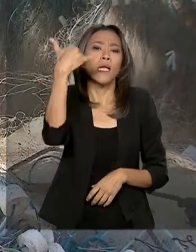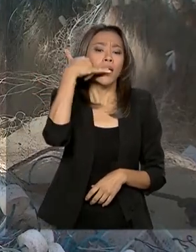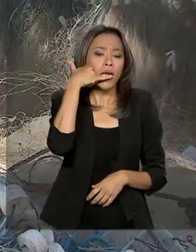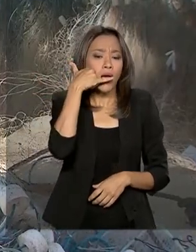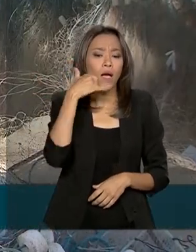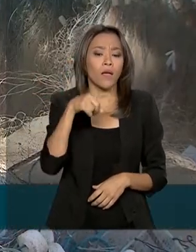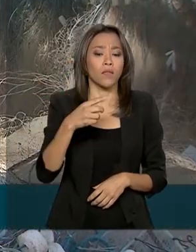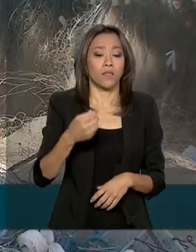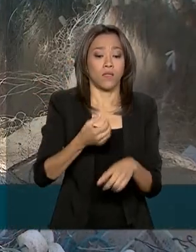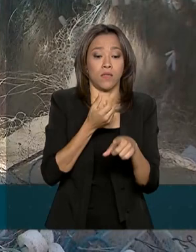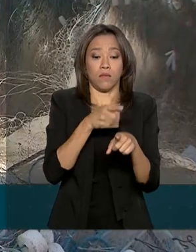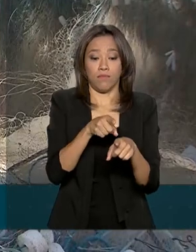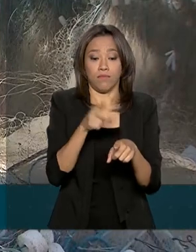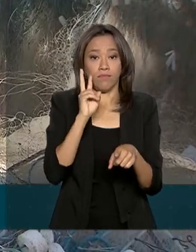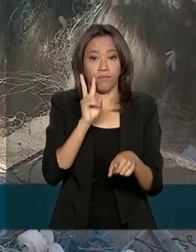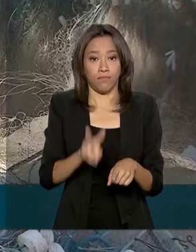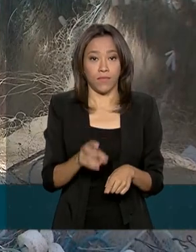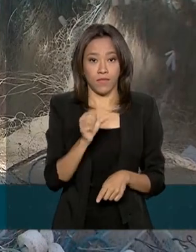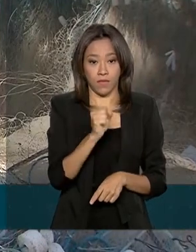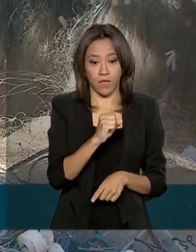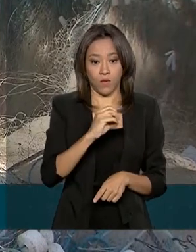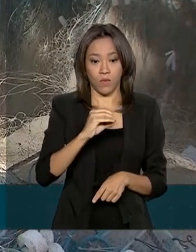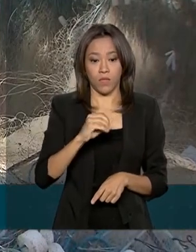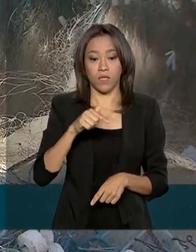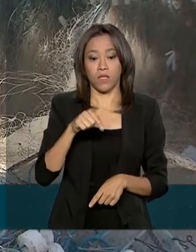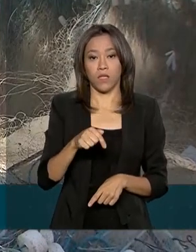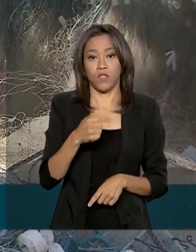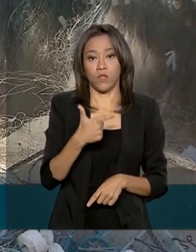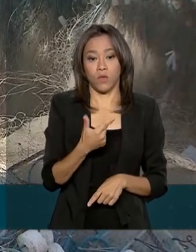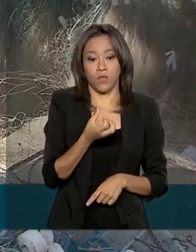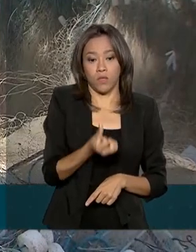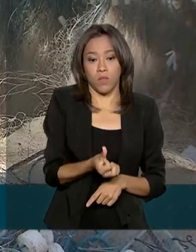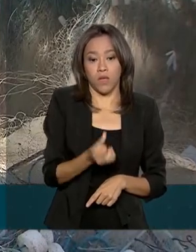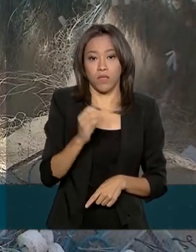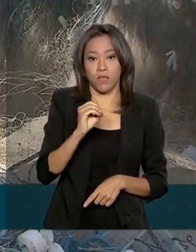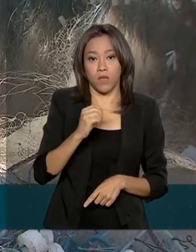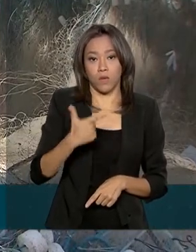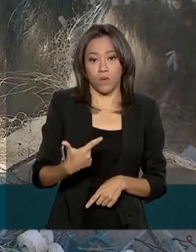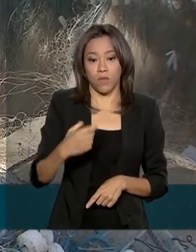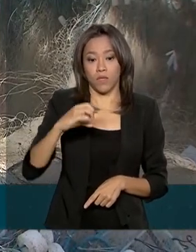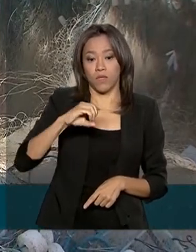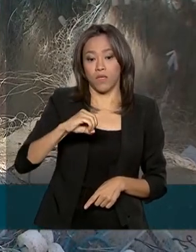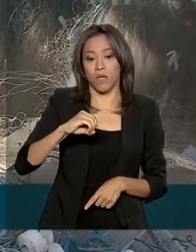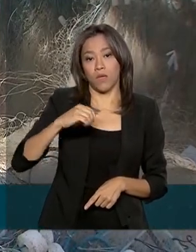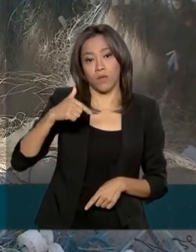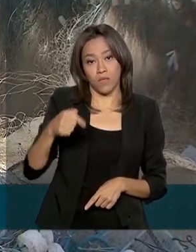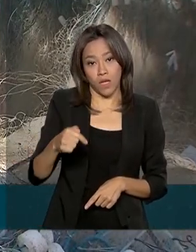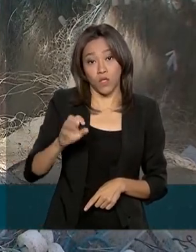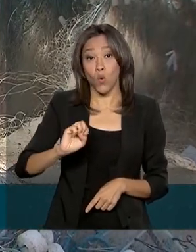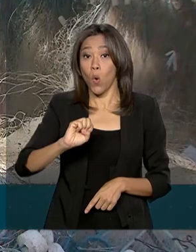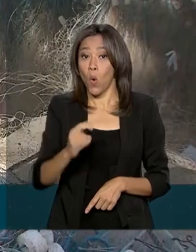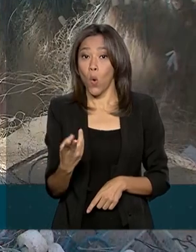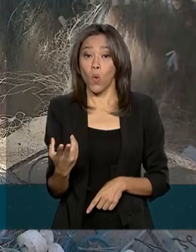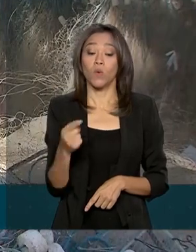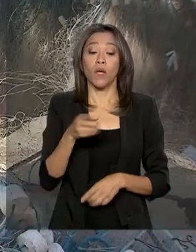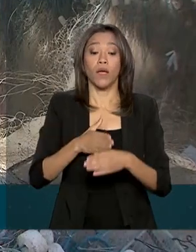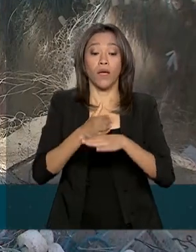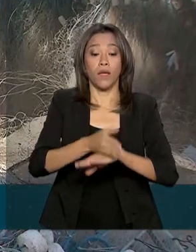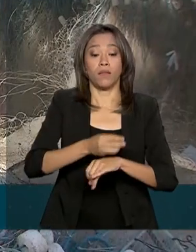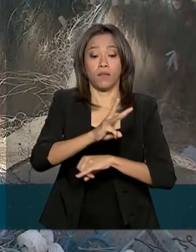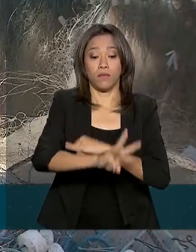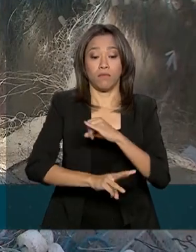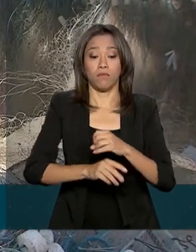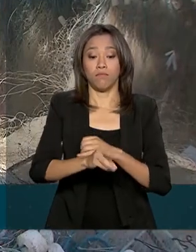telefone 0800-726-0207 ou entrar no site do